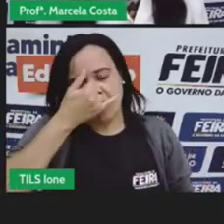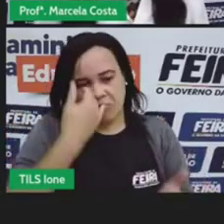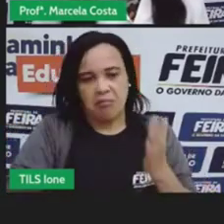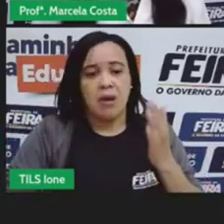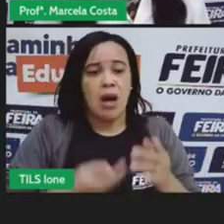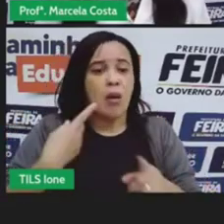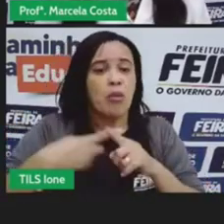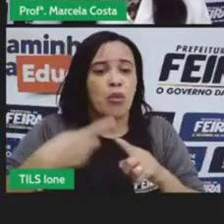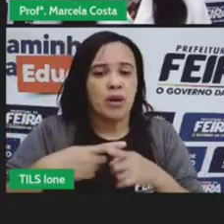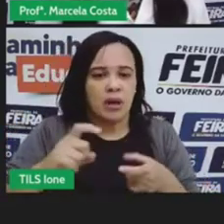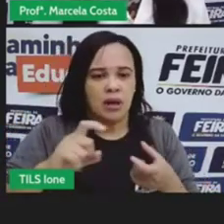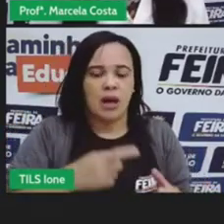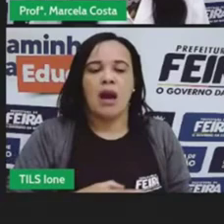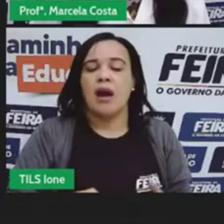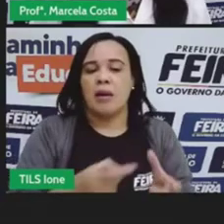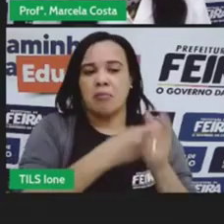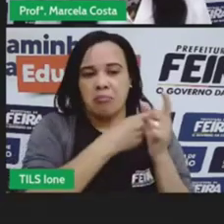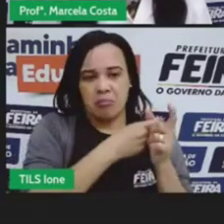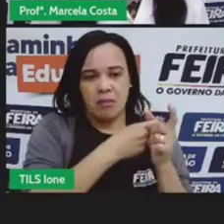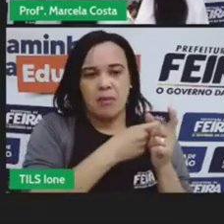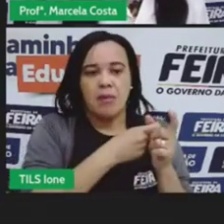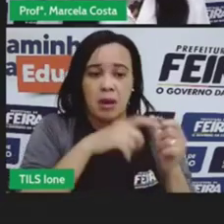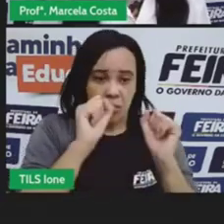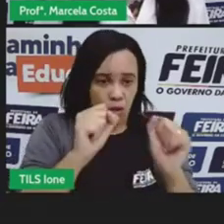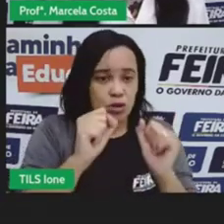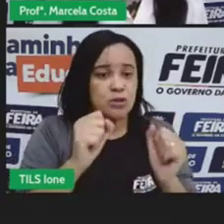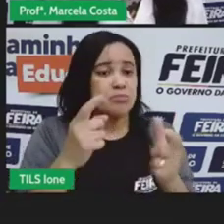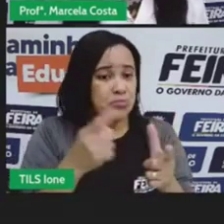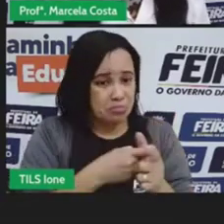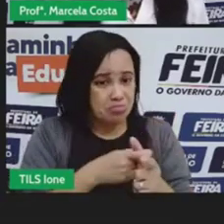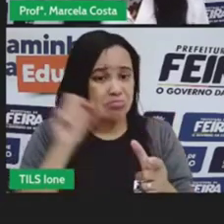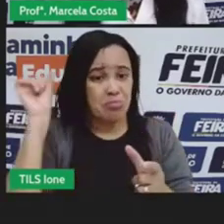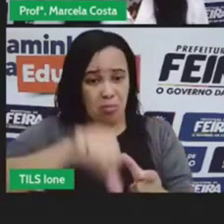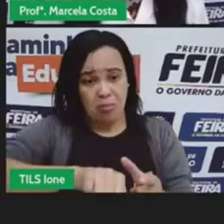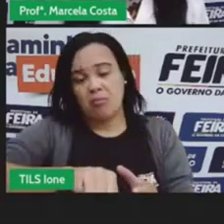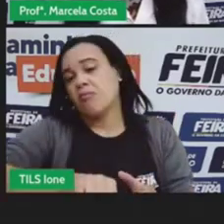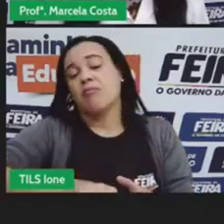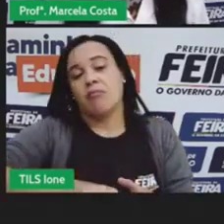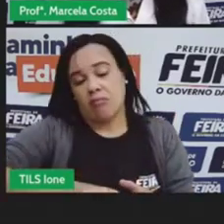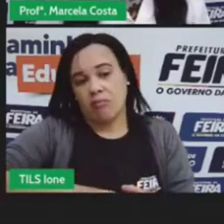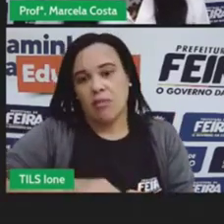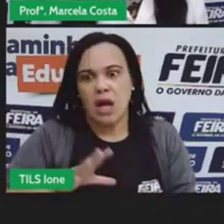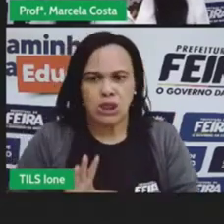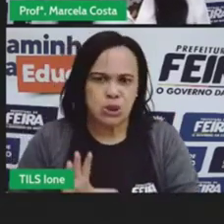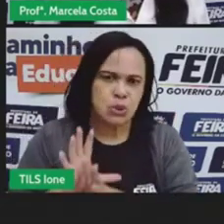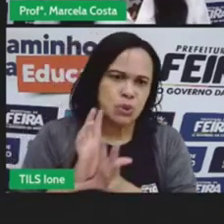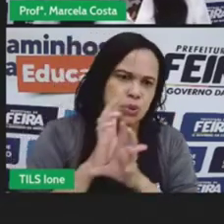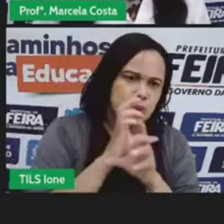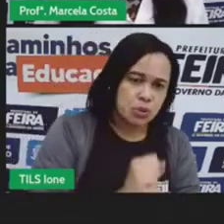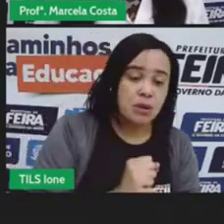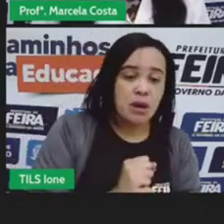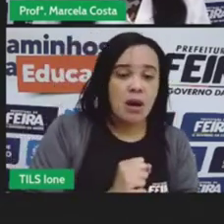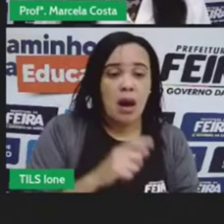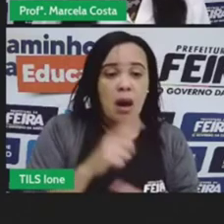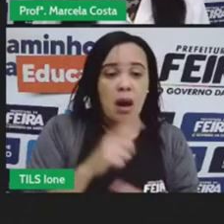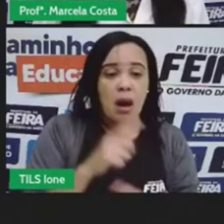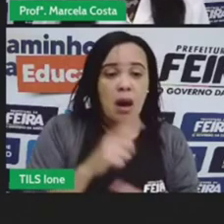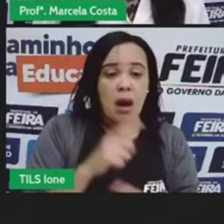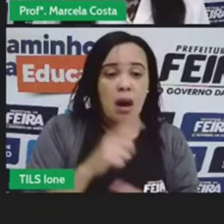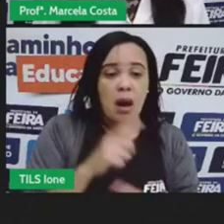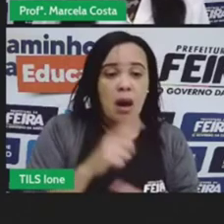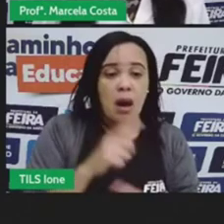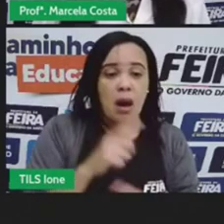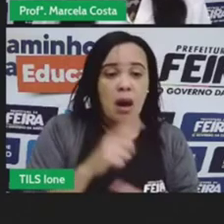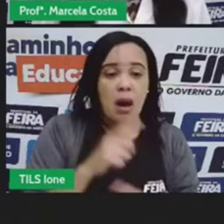uma dívida que somada a outros compromissos financeiros pode causar um endividamento muito